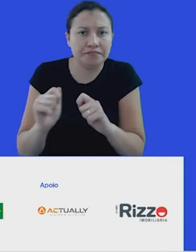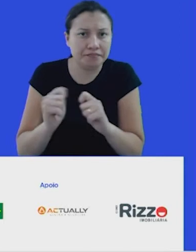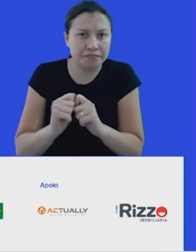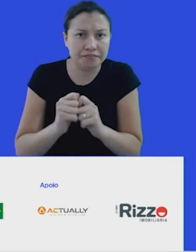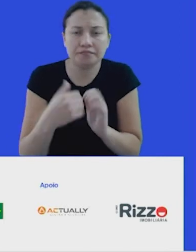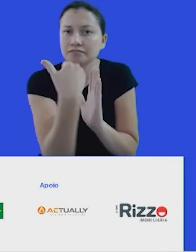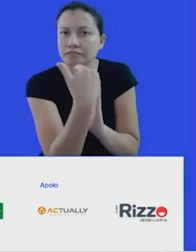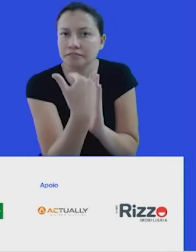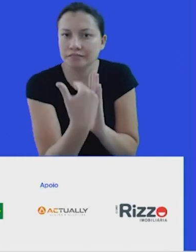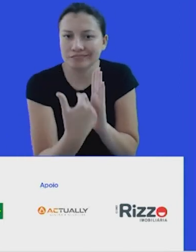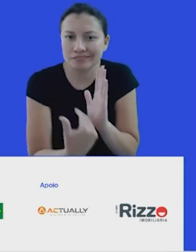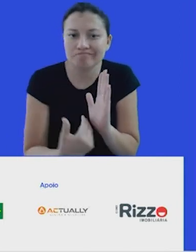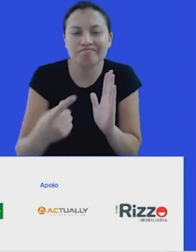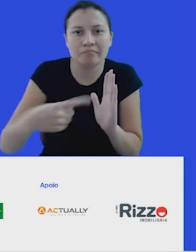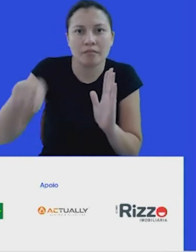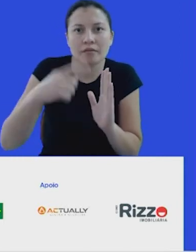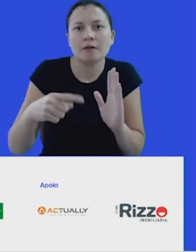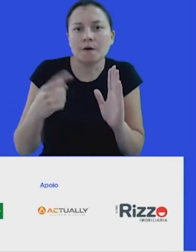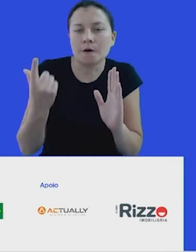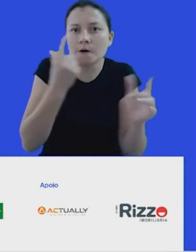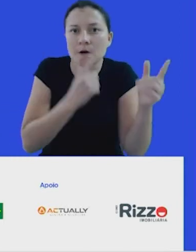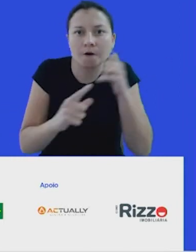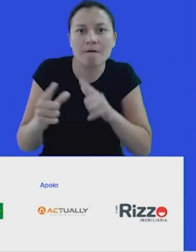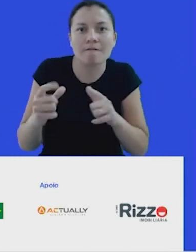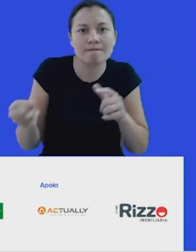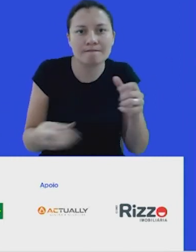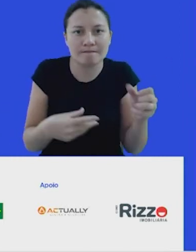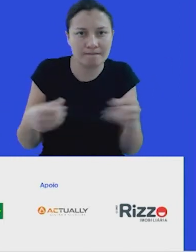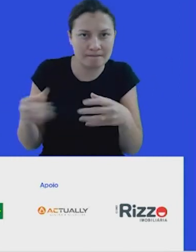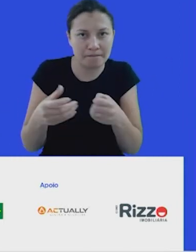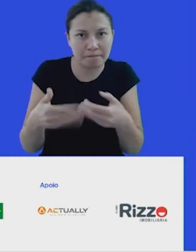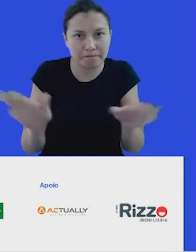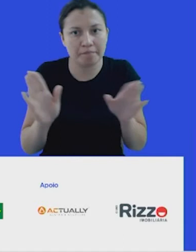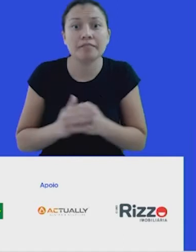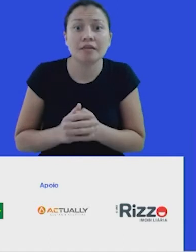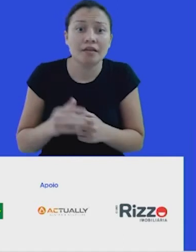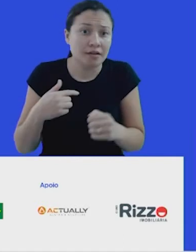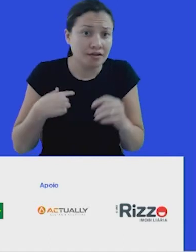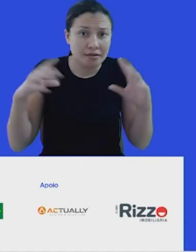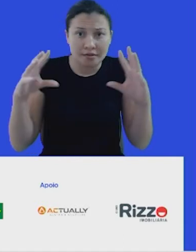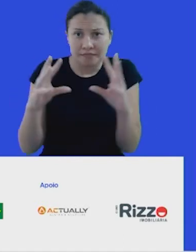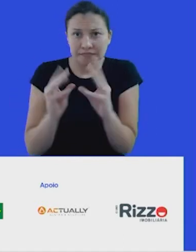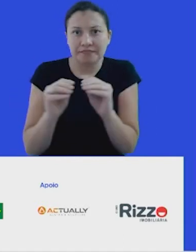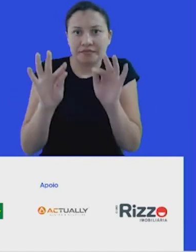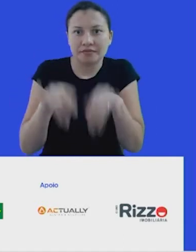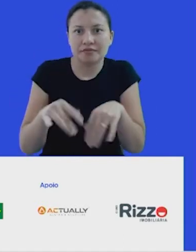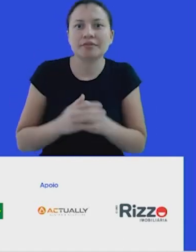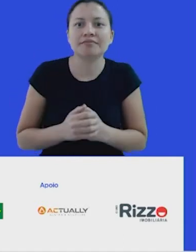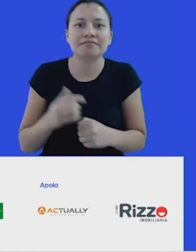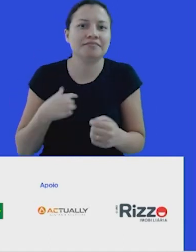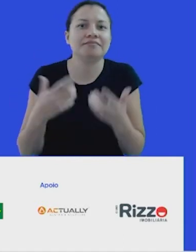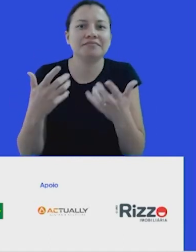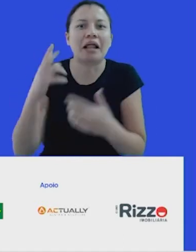e potencializando através da inovação aberta. Eu estou chegando ao final e eu quero te lembrar